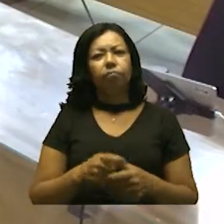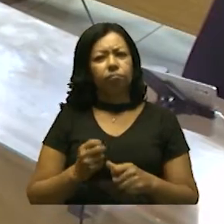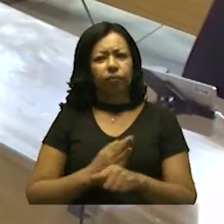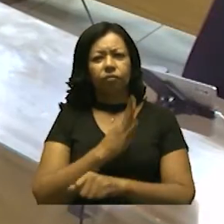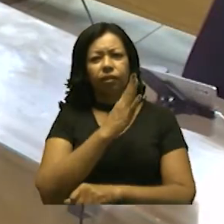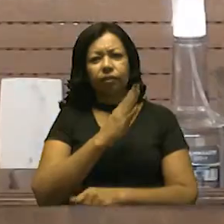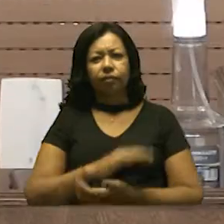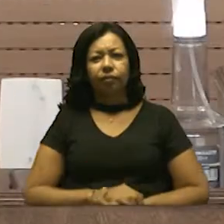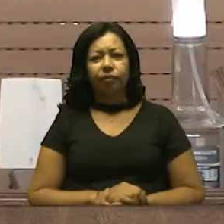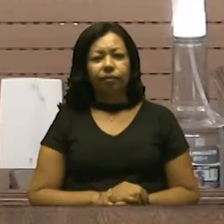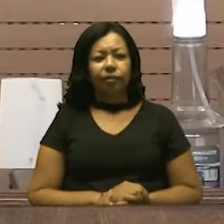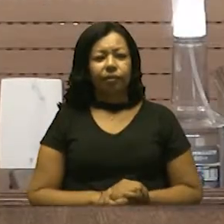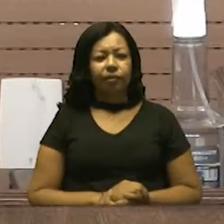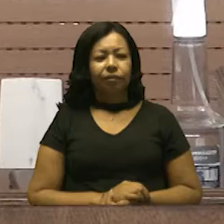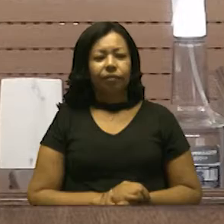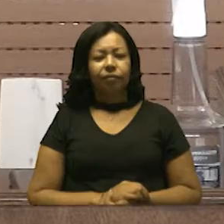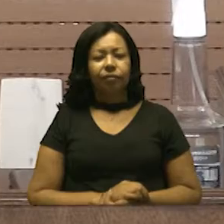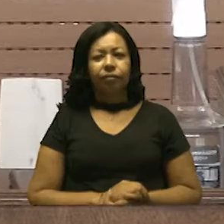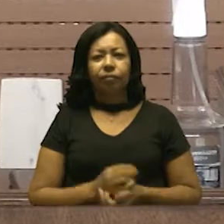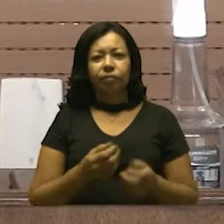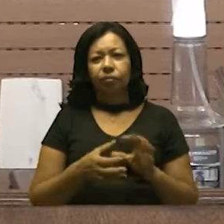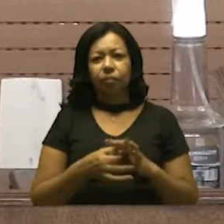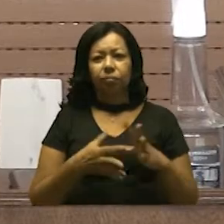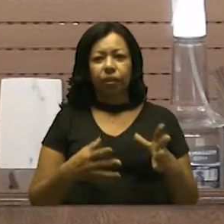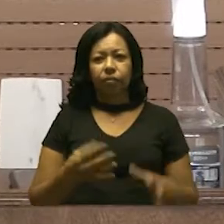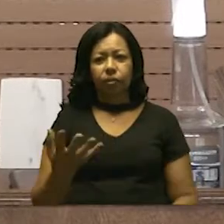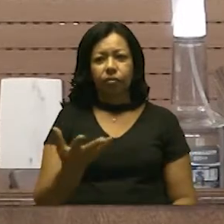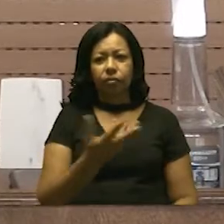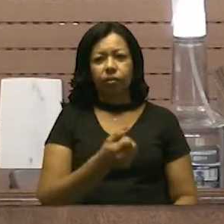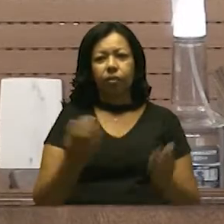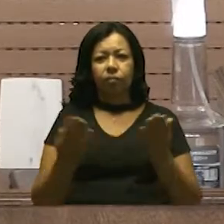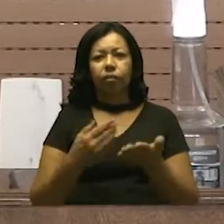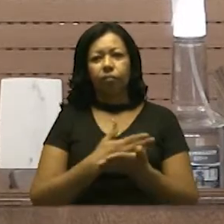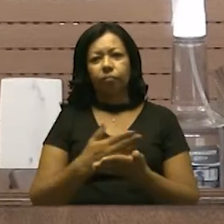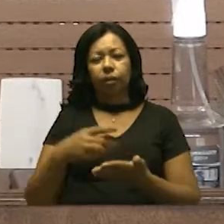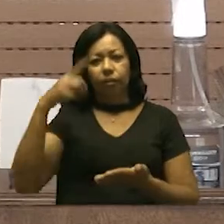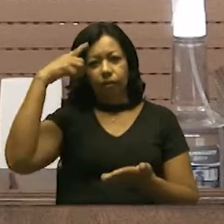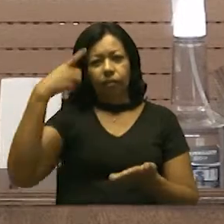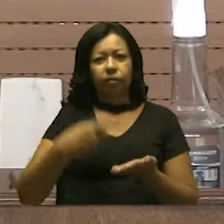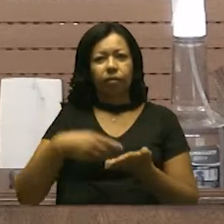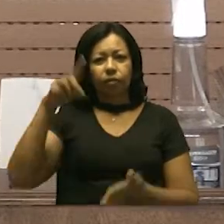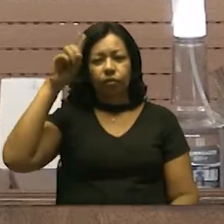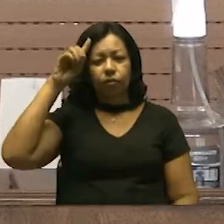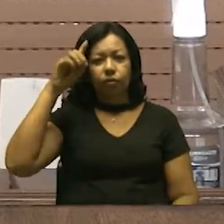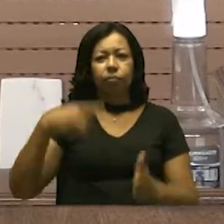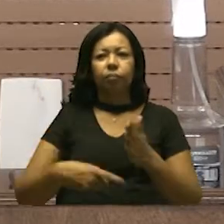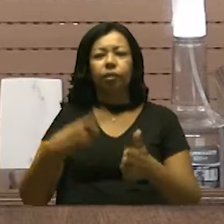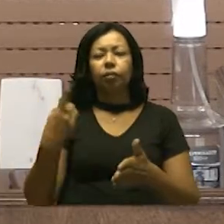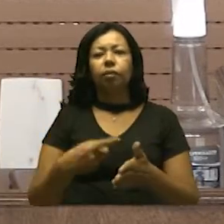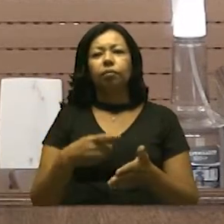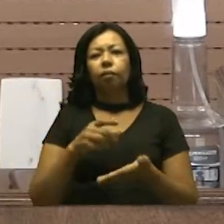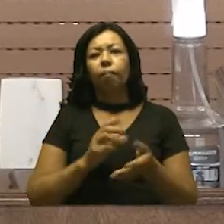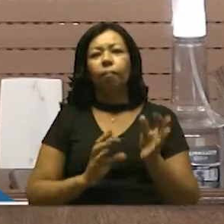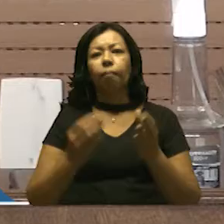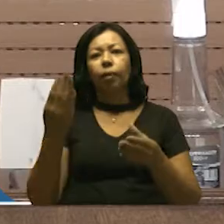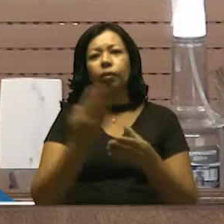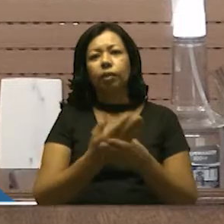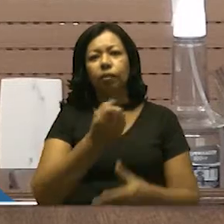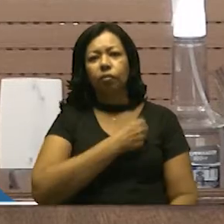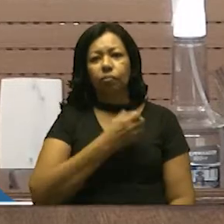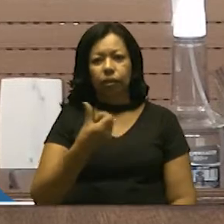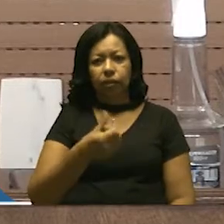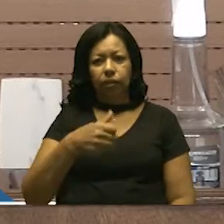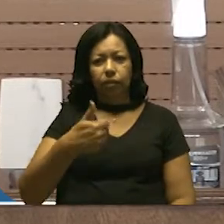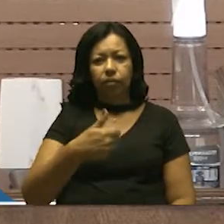Aprovado. Conforme de liberação do plenário, passamos à ordem do dia. O primeiro item da pauta é o processo nº